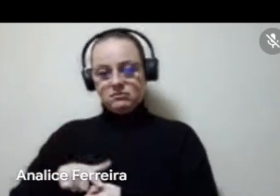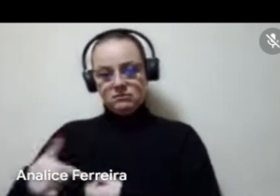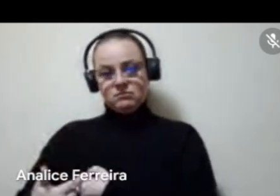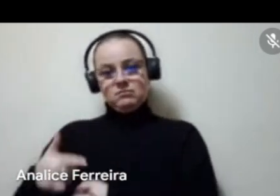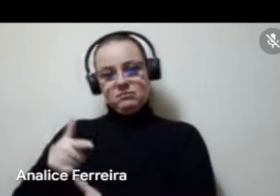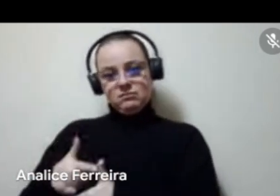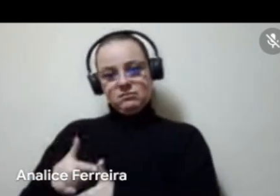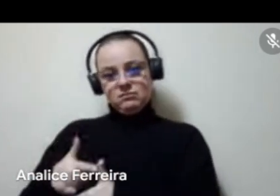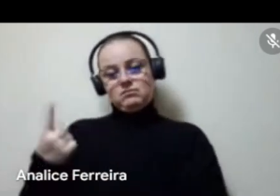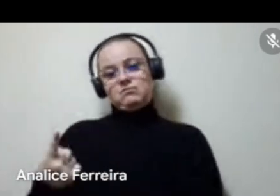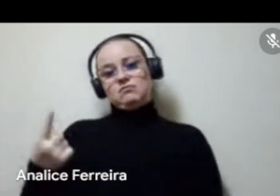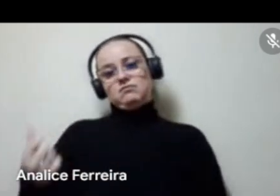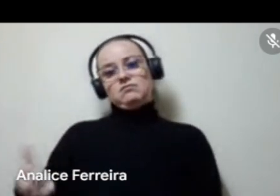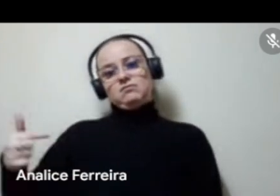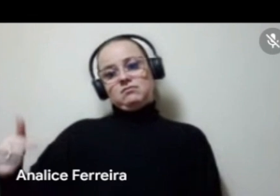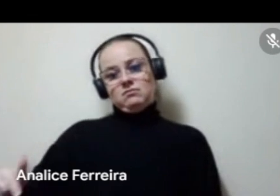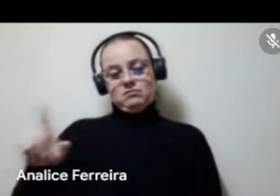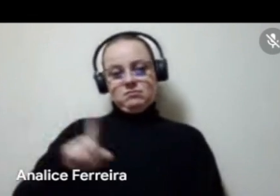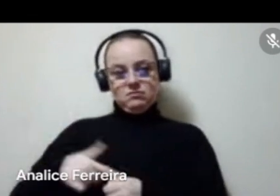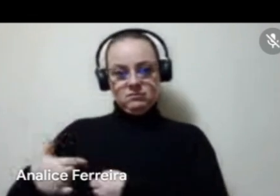167 municípios portuguais.